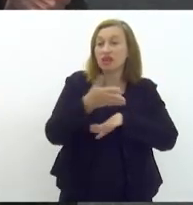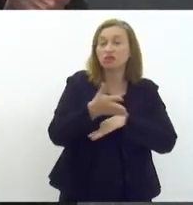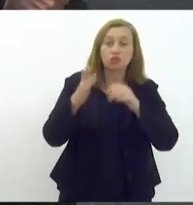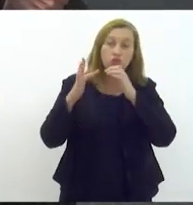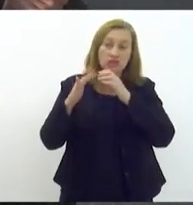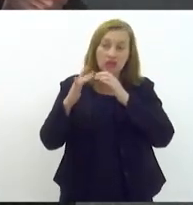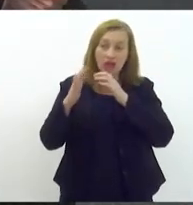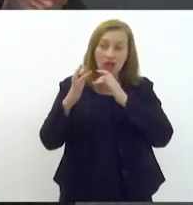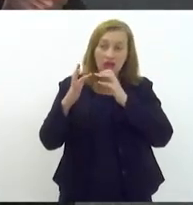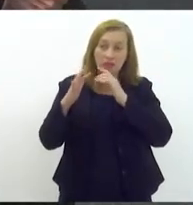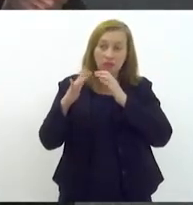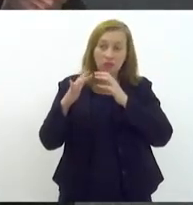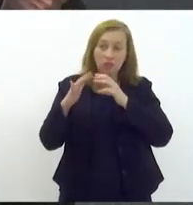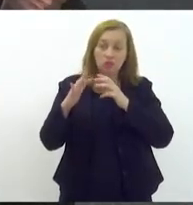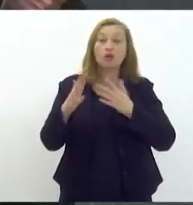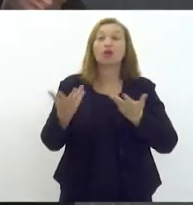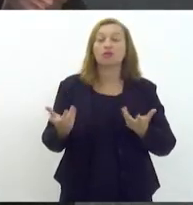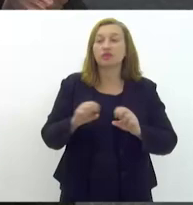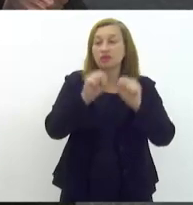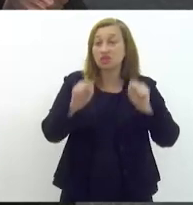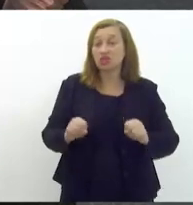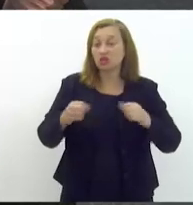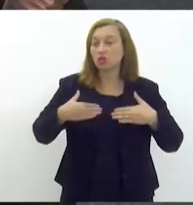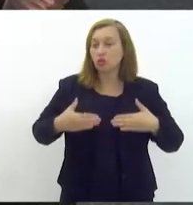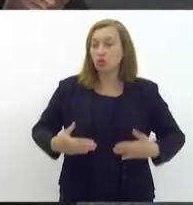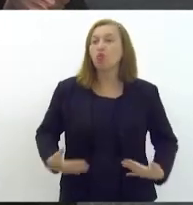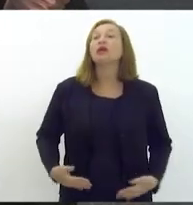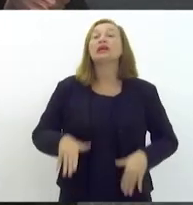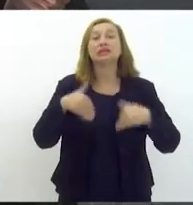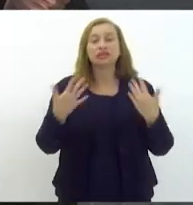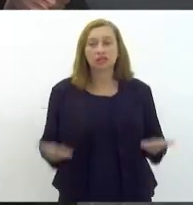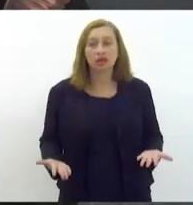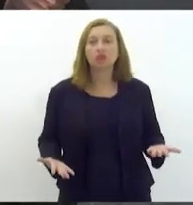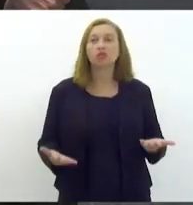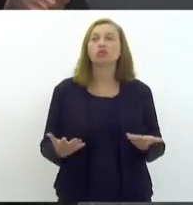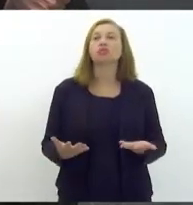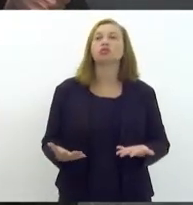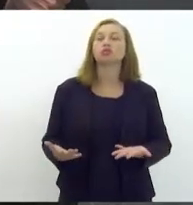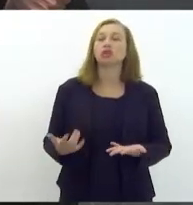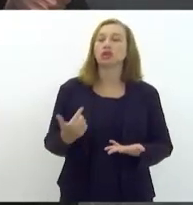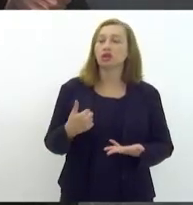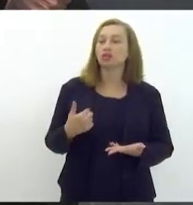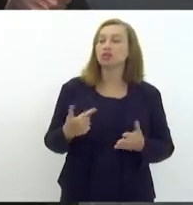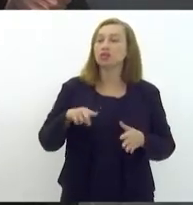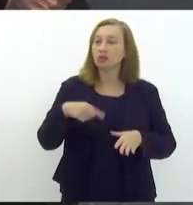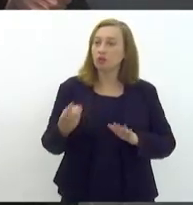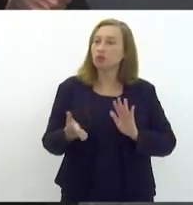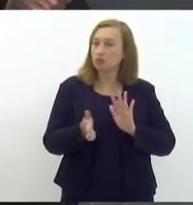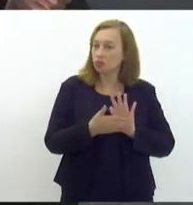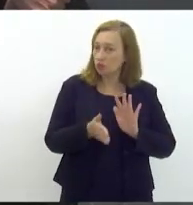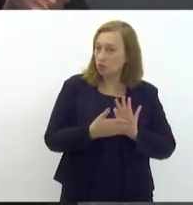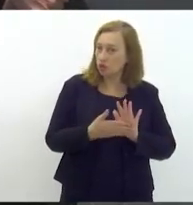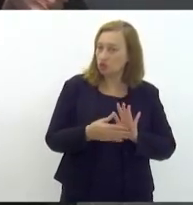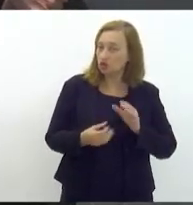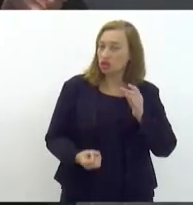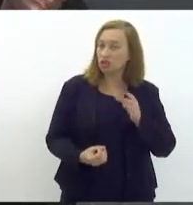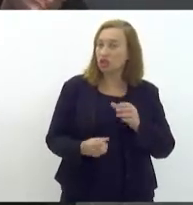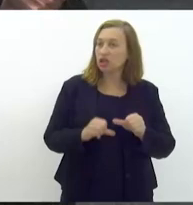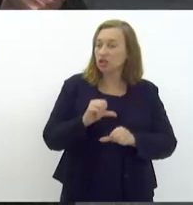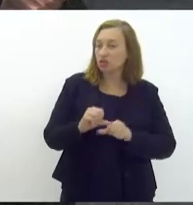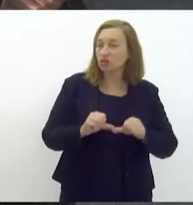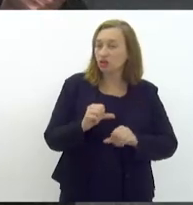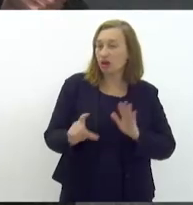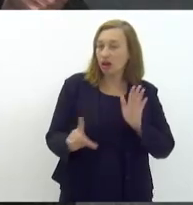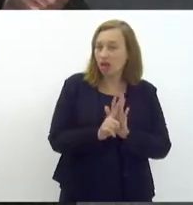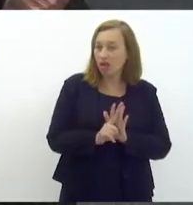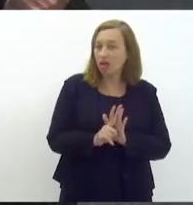do sistema do organismo. Então, eu, depois, eu vou propor, uma vez que isso vire lei, eu vou